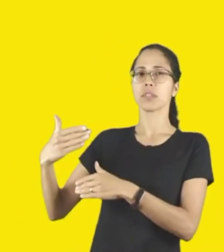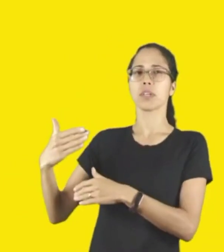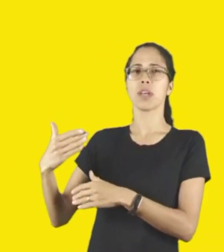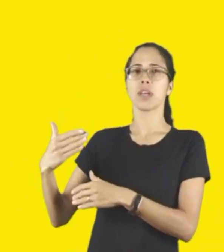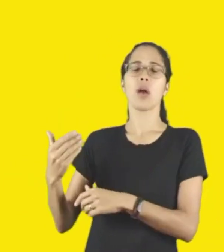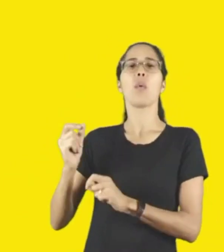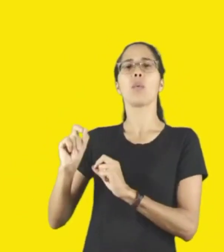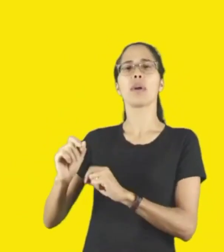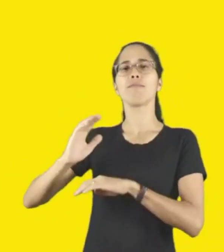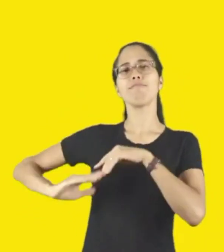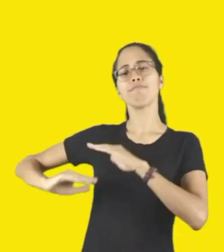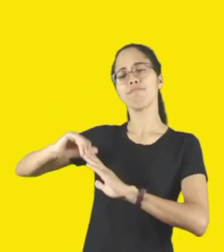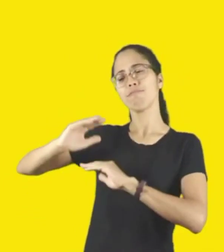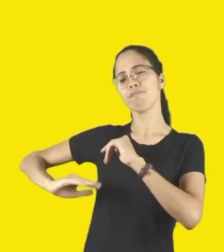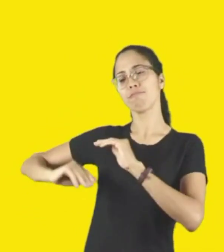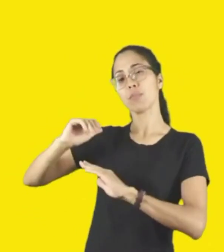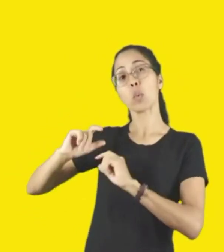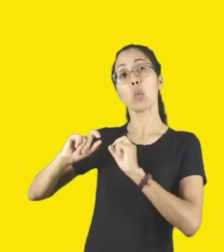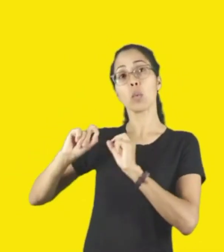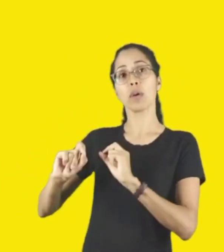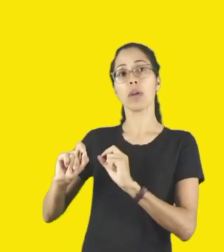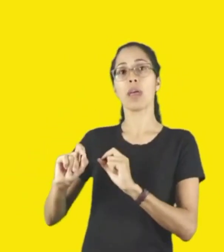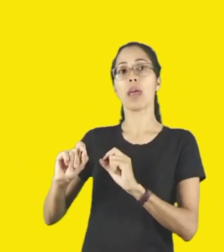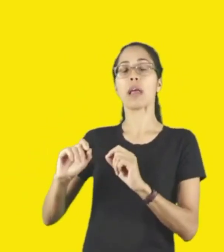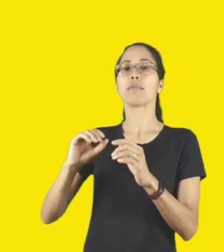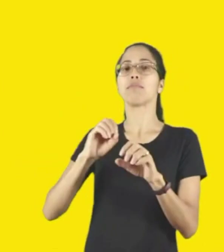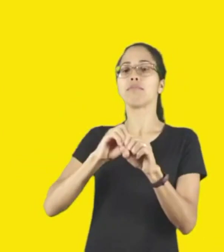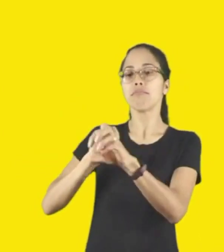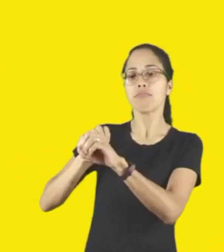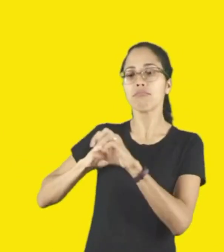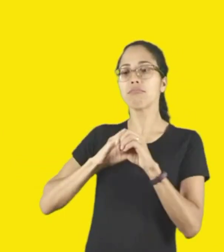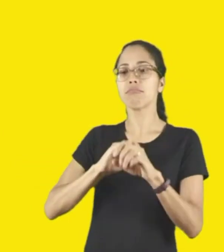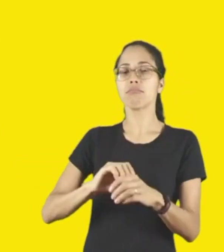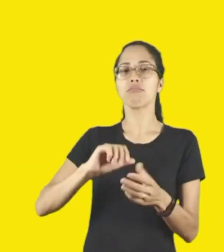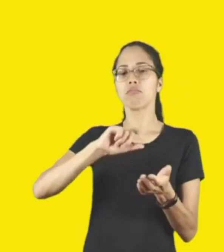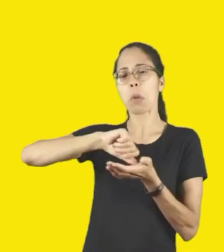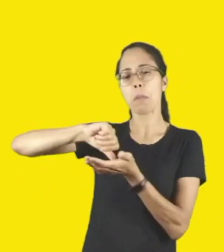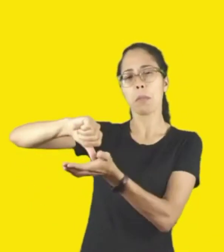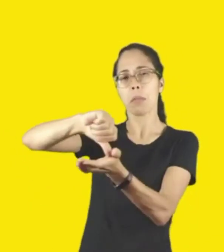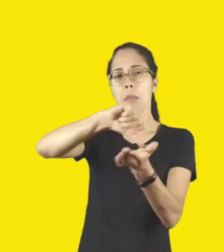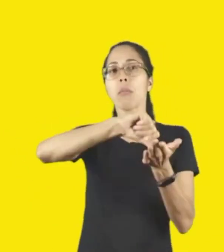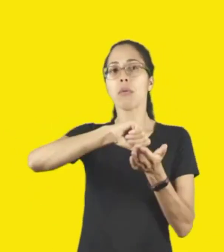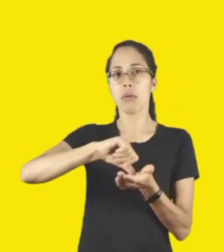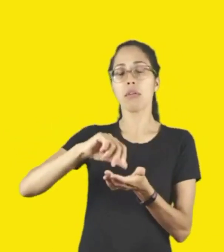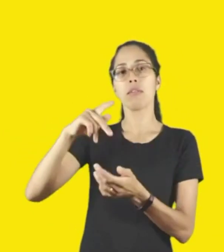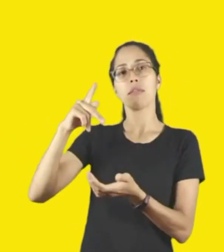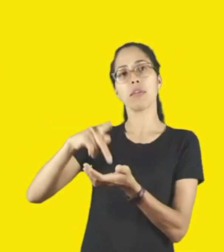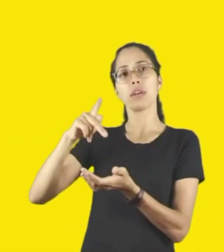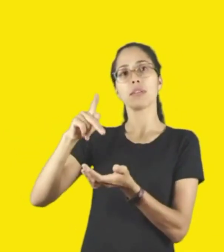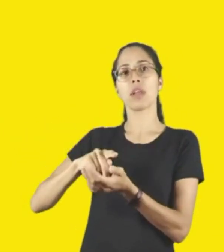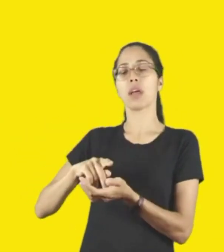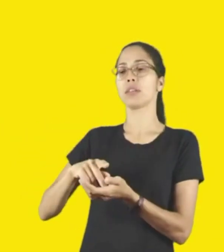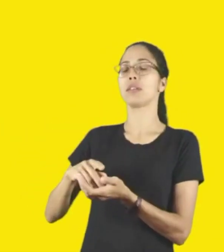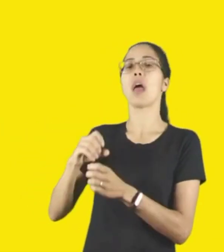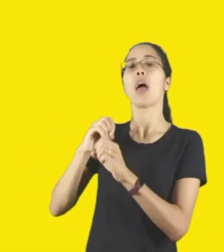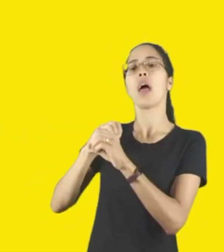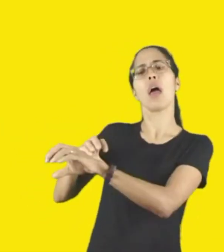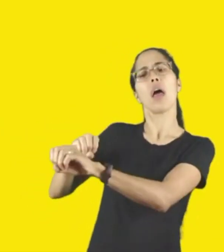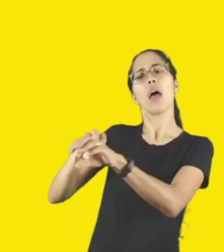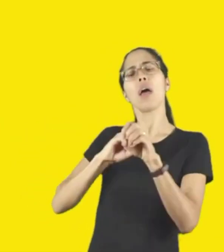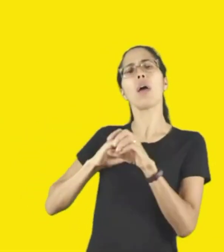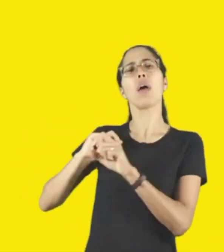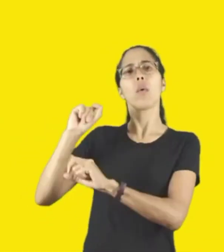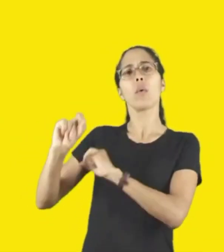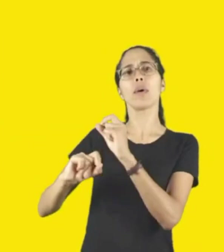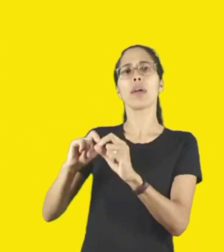papel educativo nos inúmeros espaços em que atua. Essa atuação, por sua vez, obedece às características específicas de cada